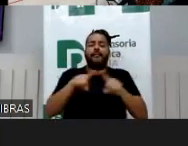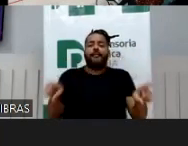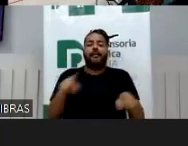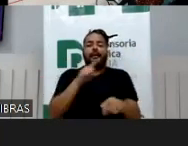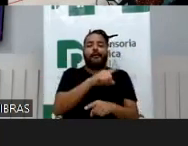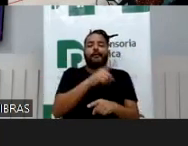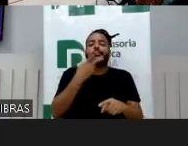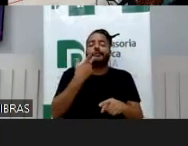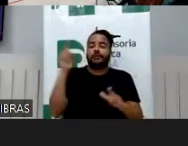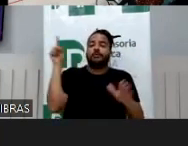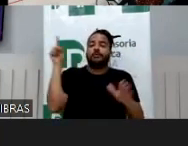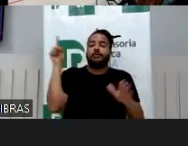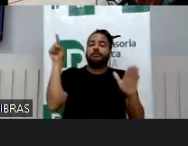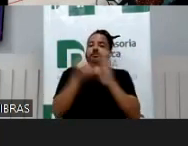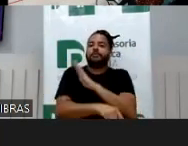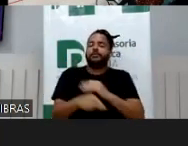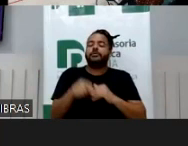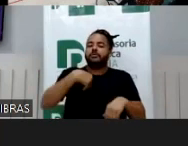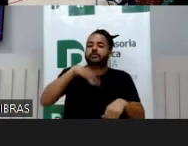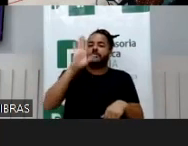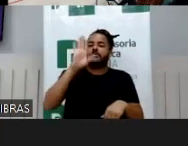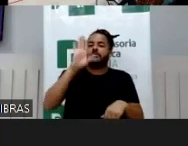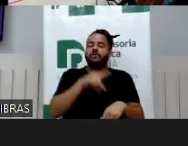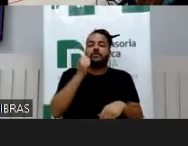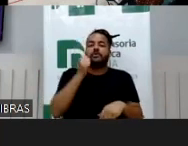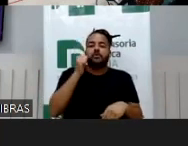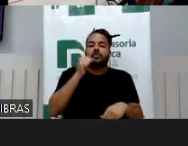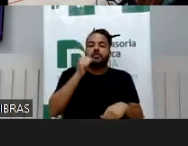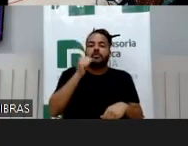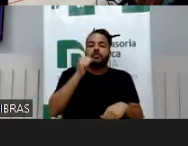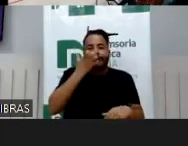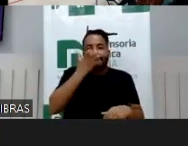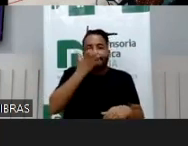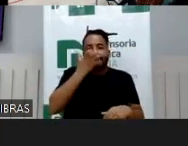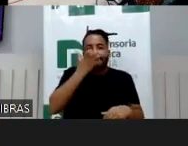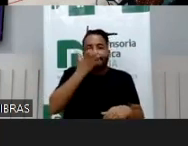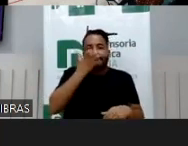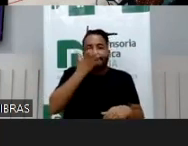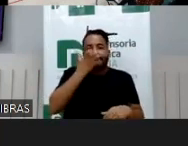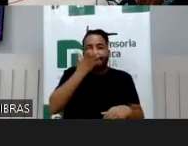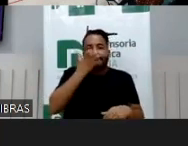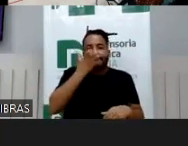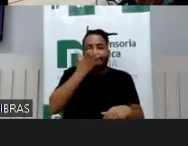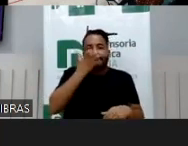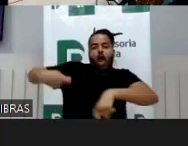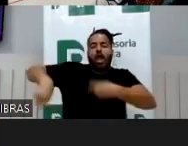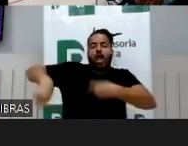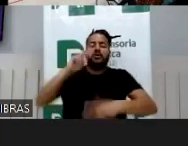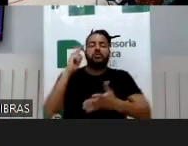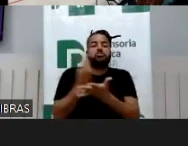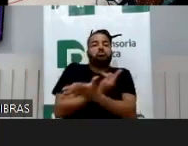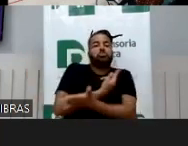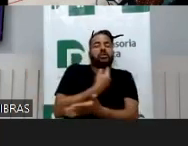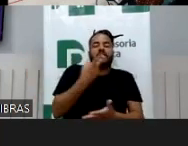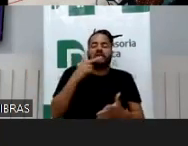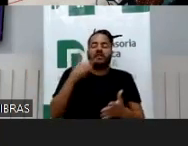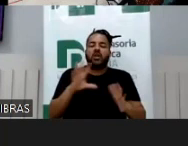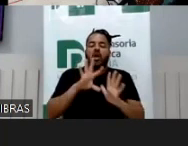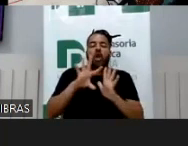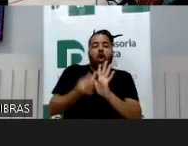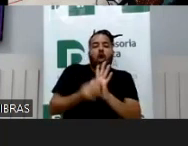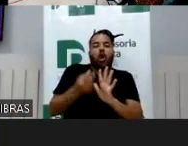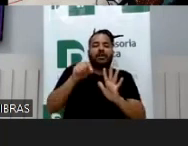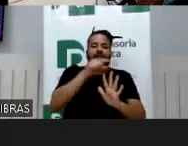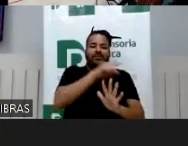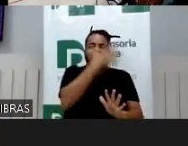bem mais profunda sobre uma mulher cantando aquilo, sobre os estupros acontecidos no circuito, inclusive o estupro coletivo, né? Da moça,